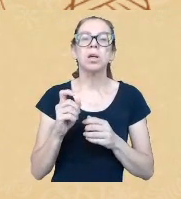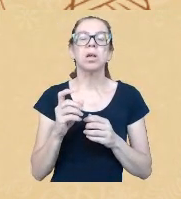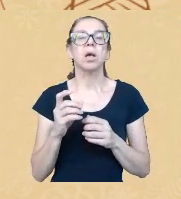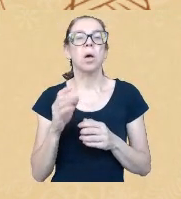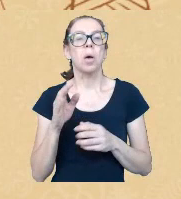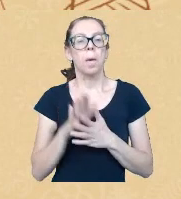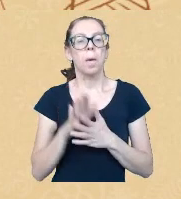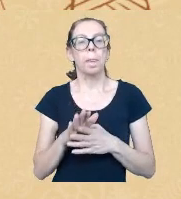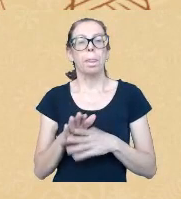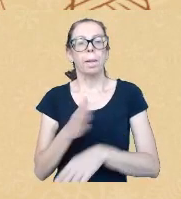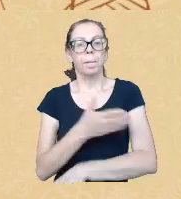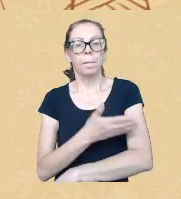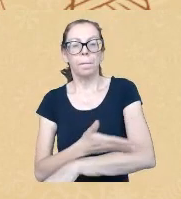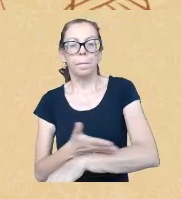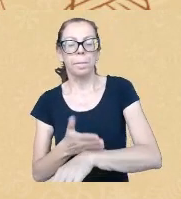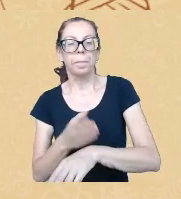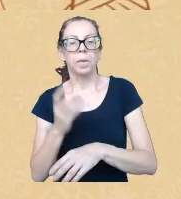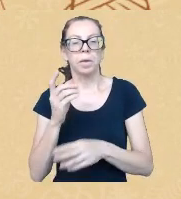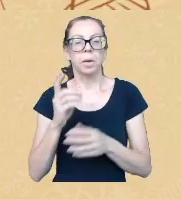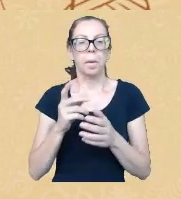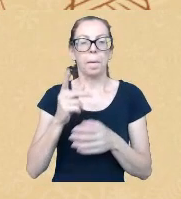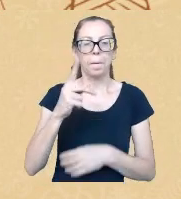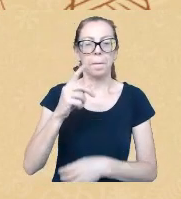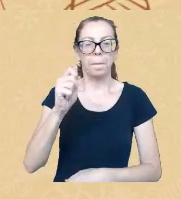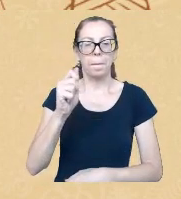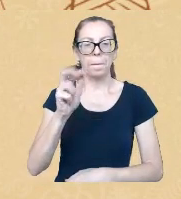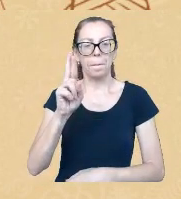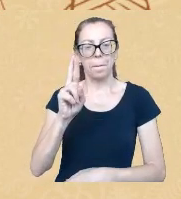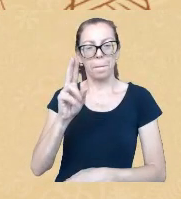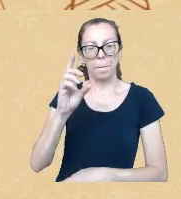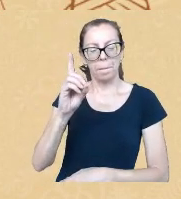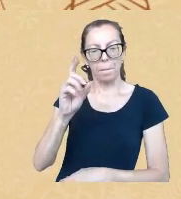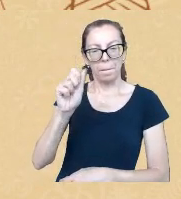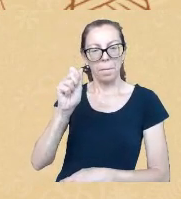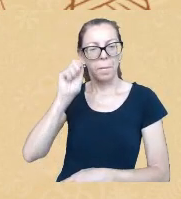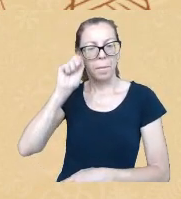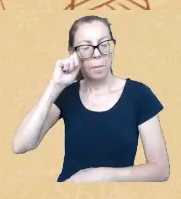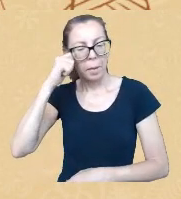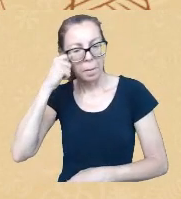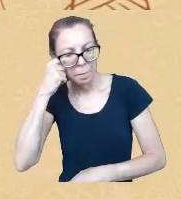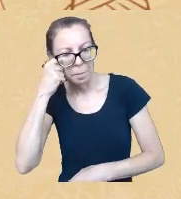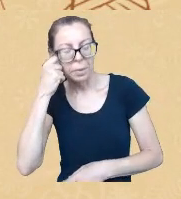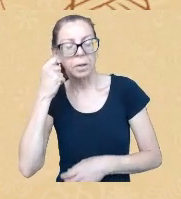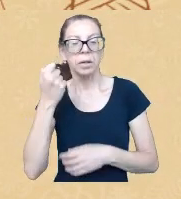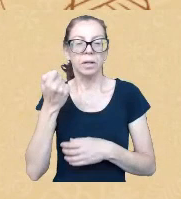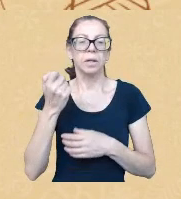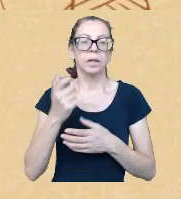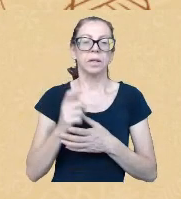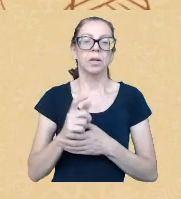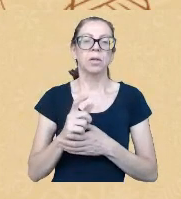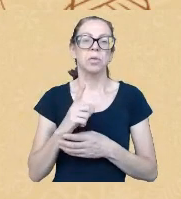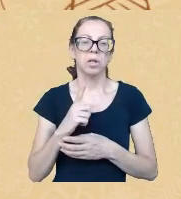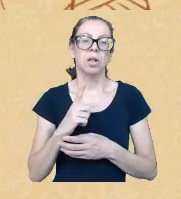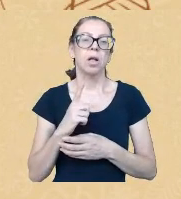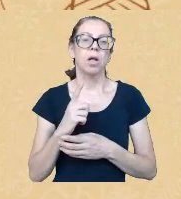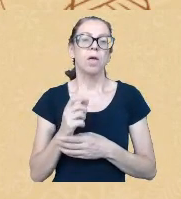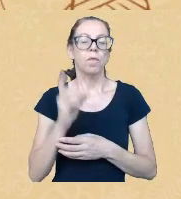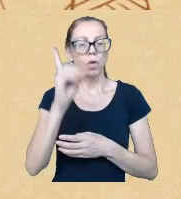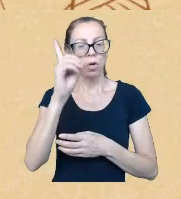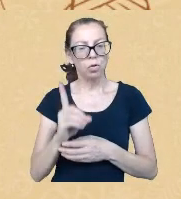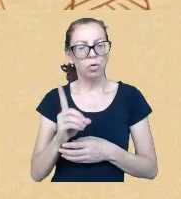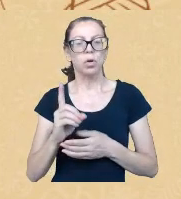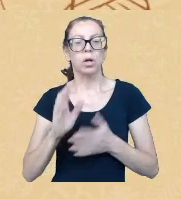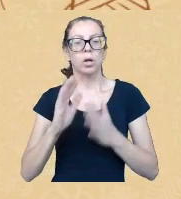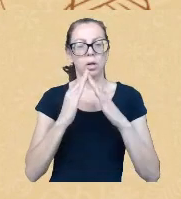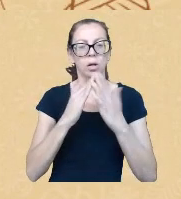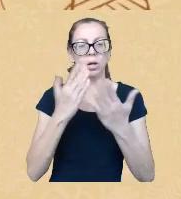do não acesso à saúde educação da violência policial então em muitos espaços o que a gente observa é que